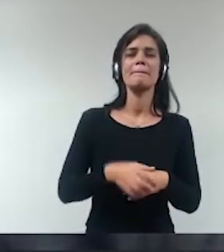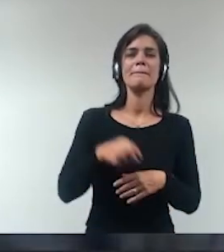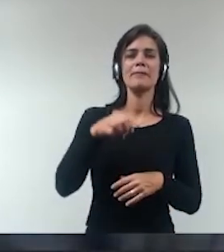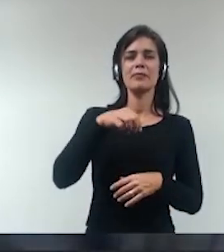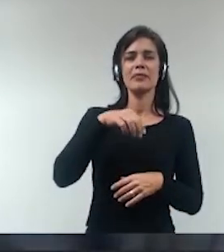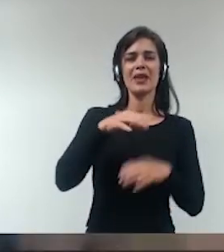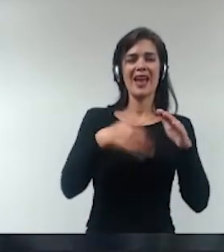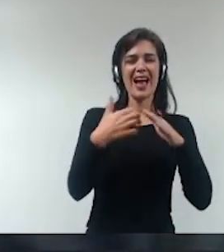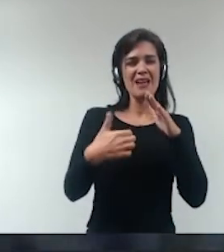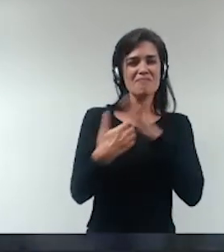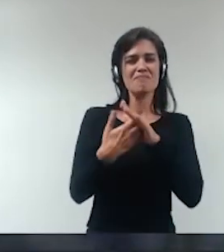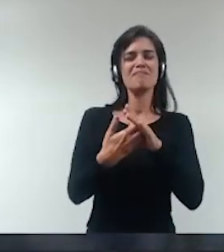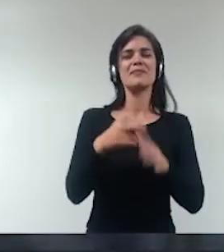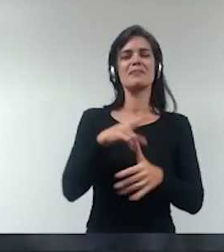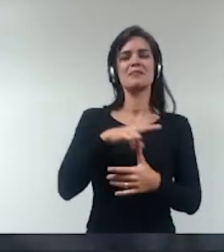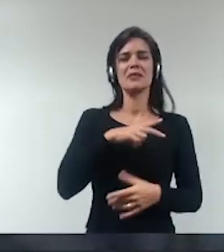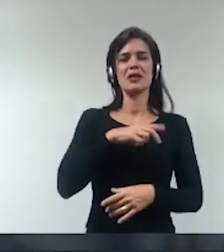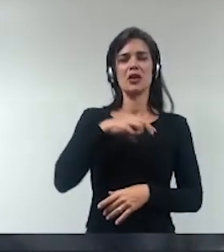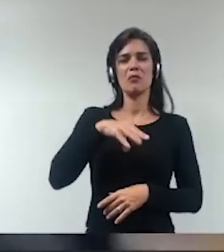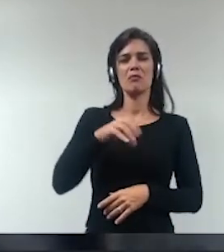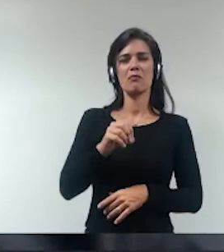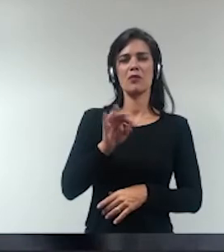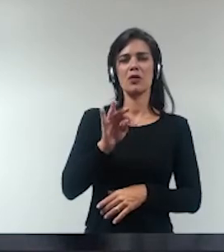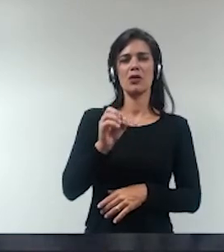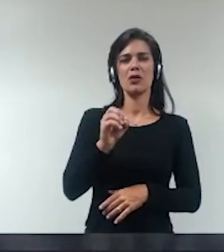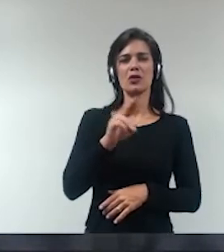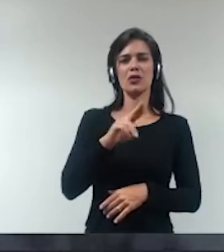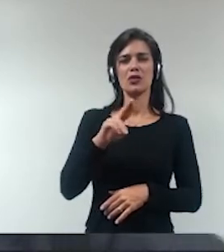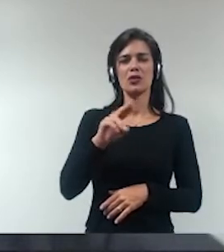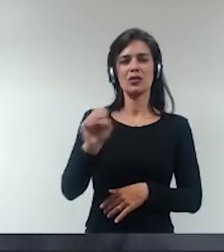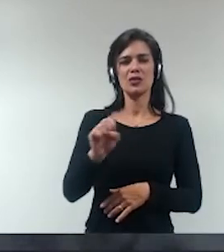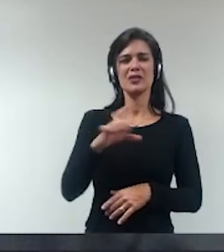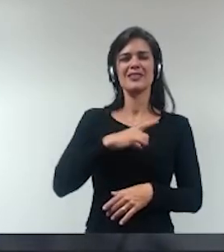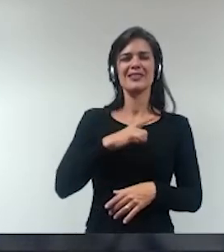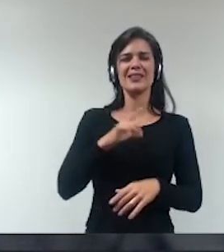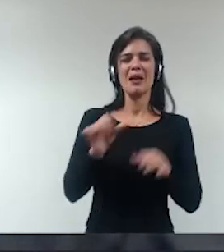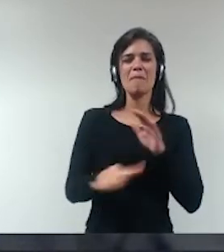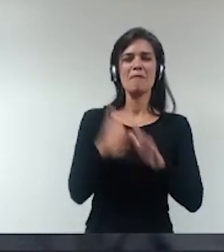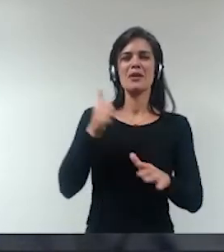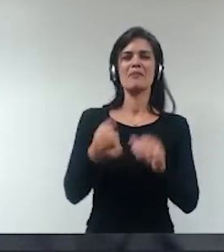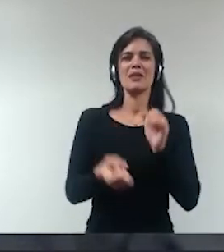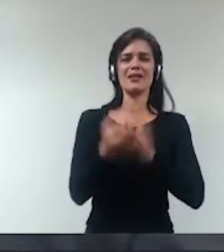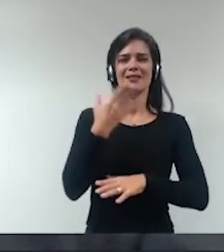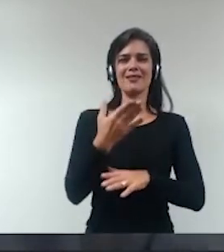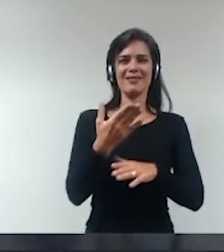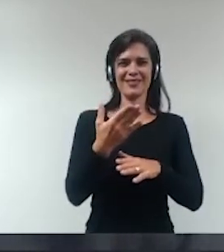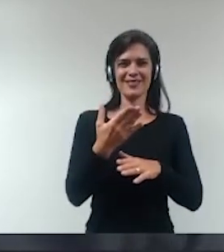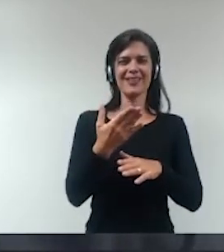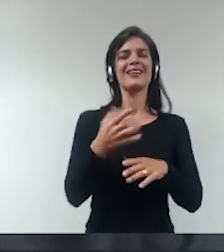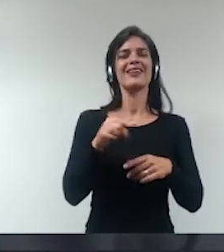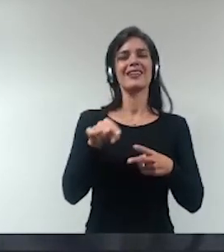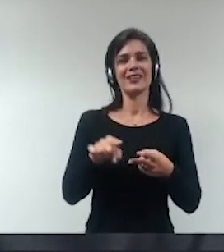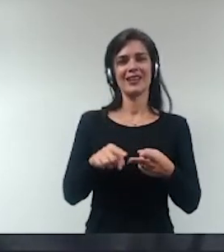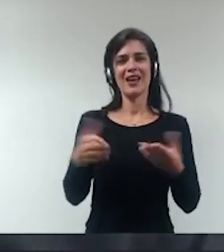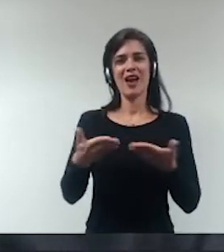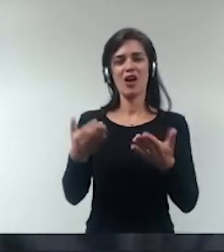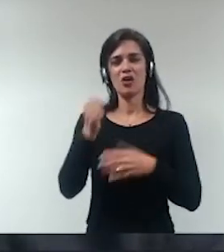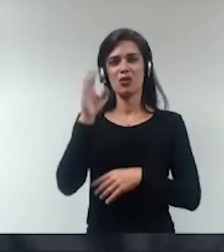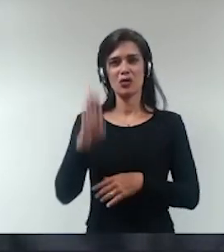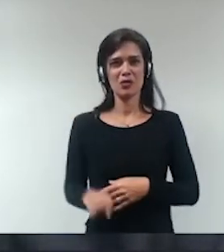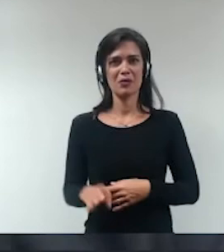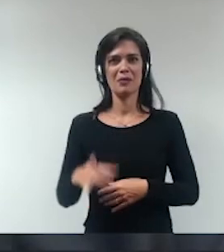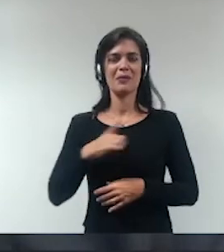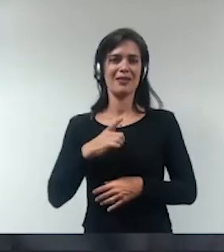a primeira a incorporar e criasse o primeiro regime de compliance e hoje no Brasil mercê do grave